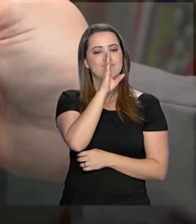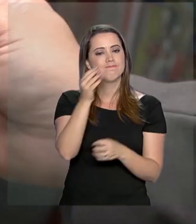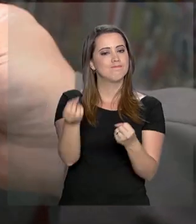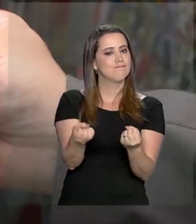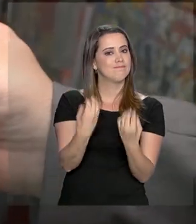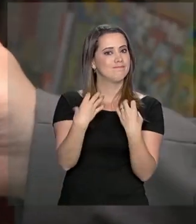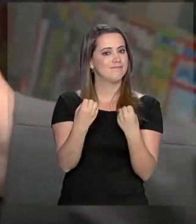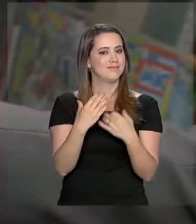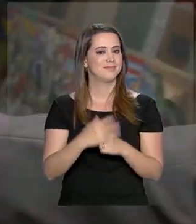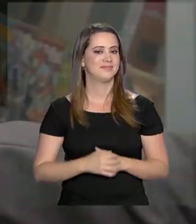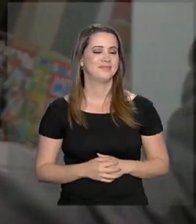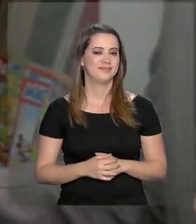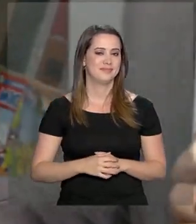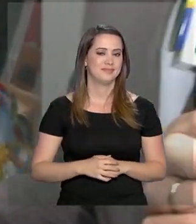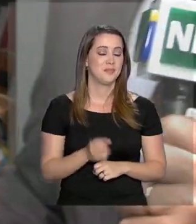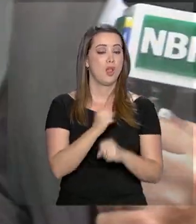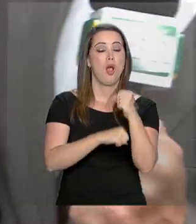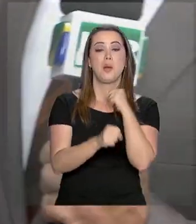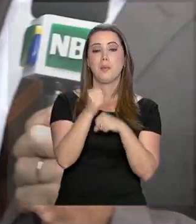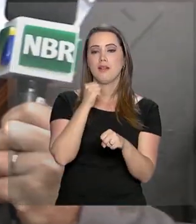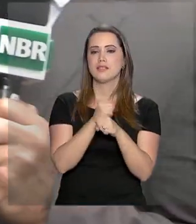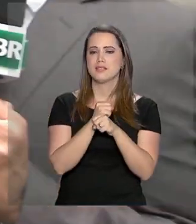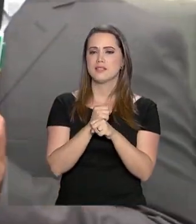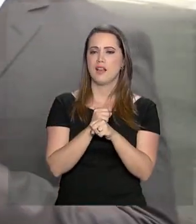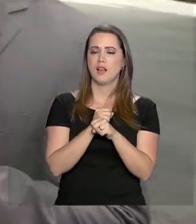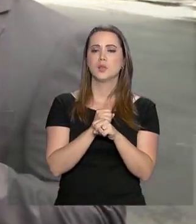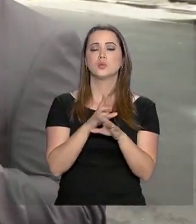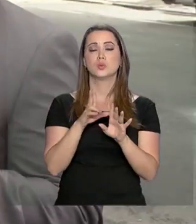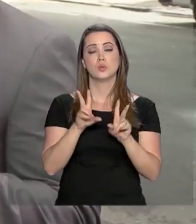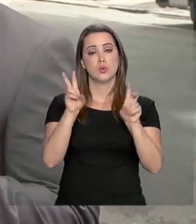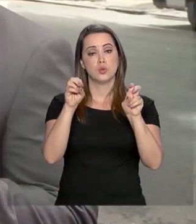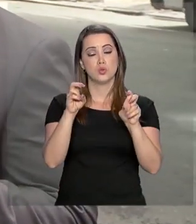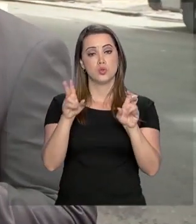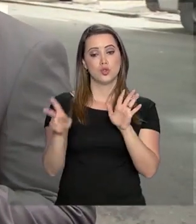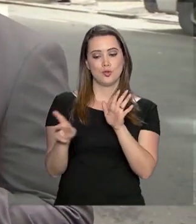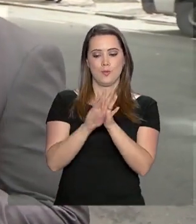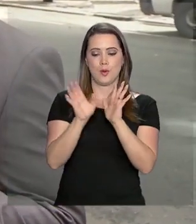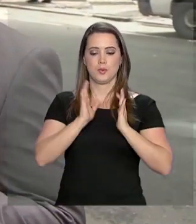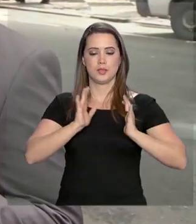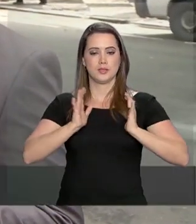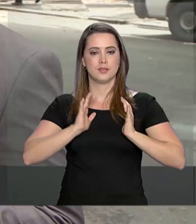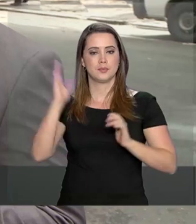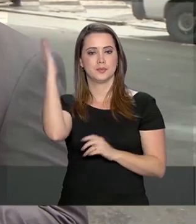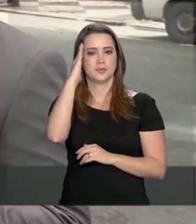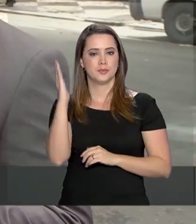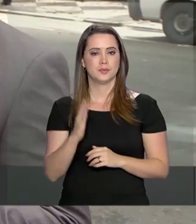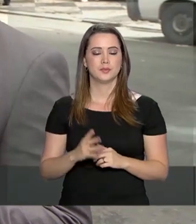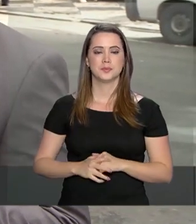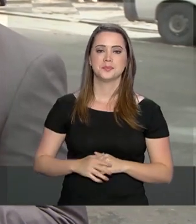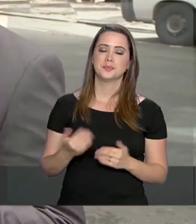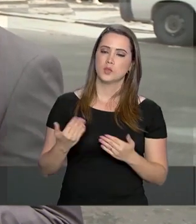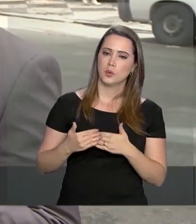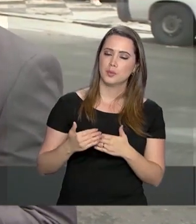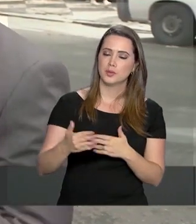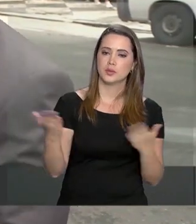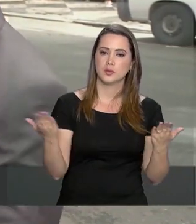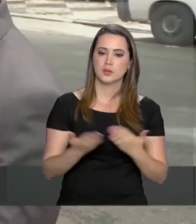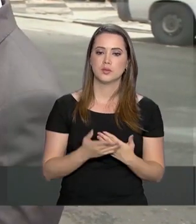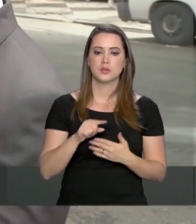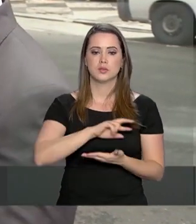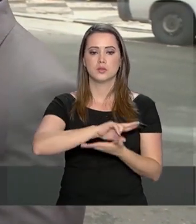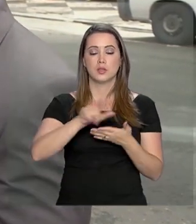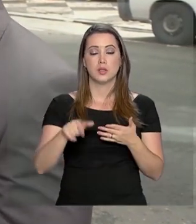passado, a literatura de Cordel recebeu do IFAM o título de Patrimônio Cultural e Material do País. E a partir de agora,